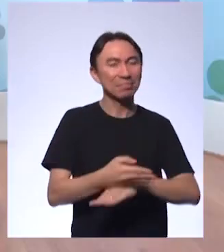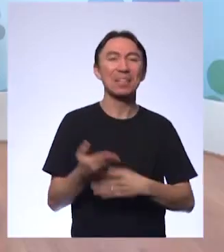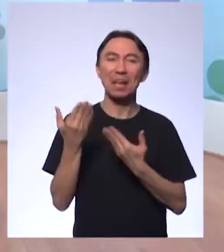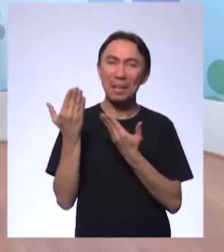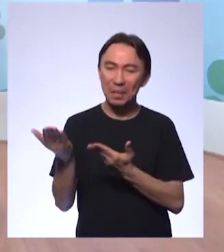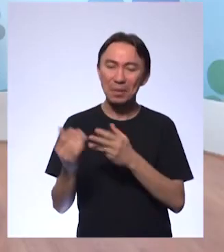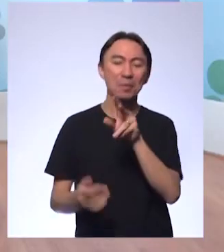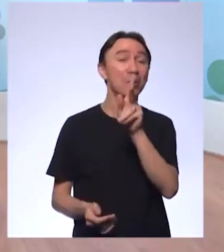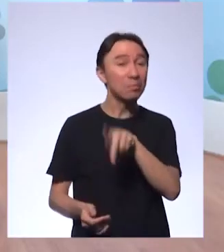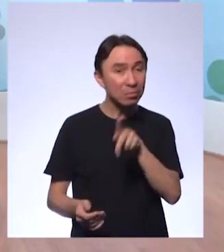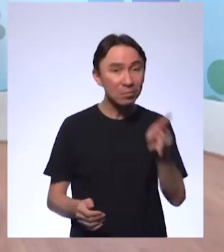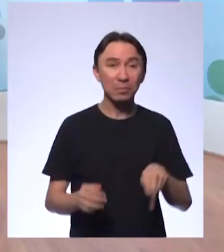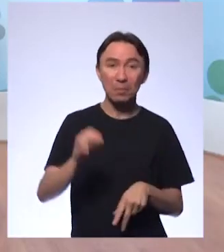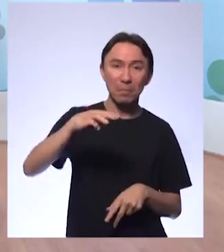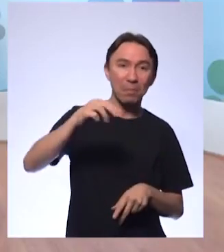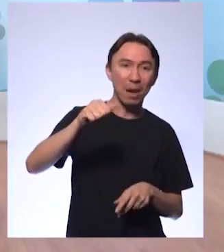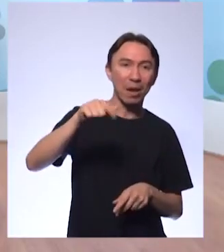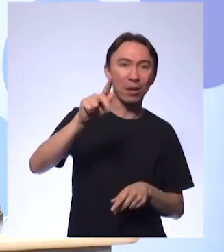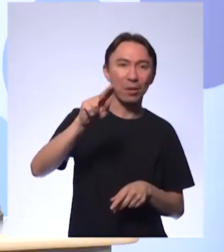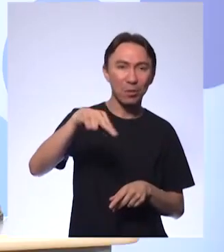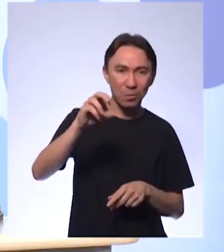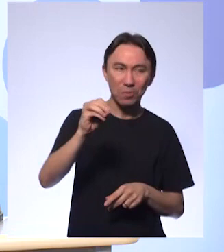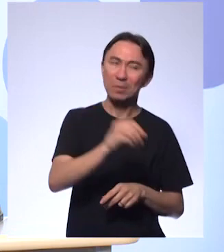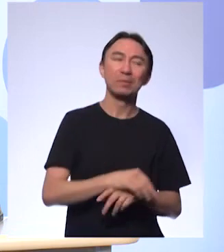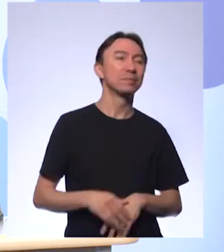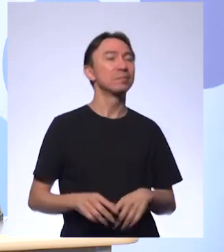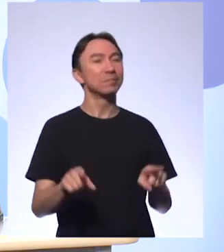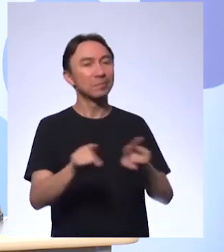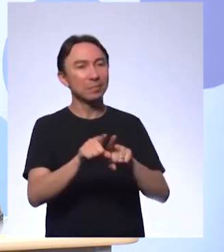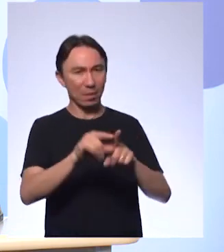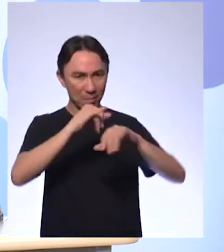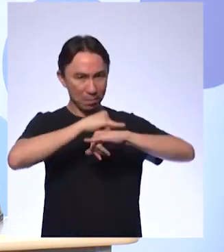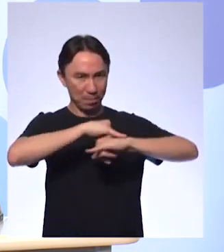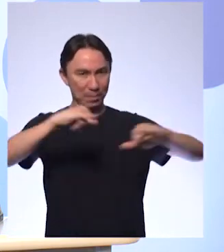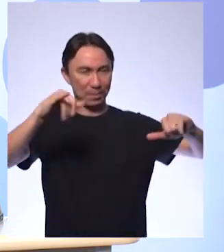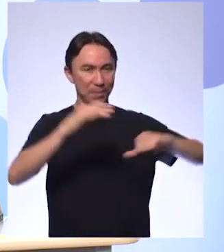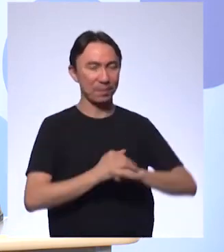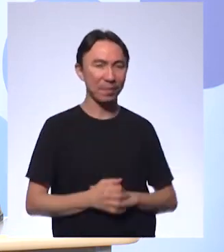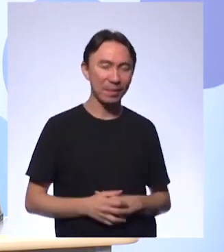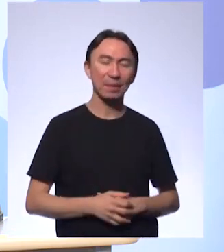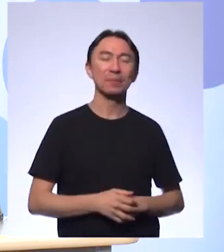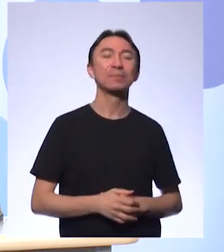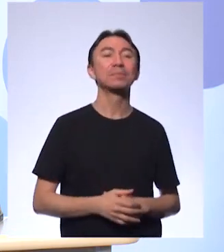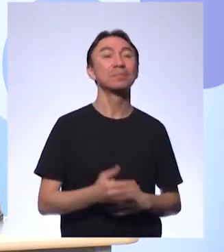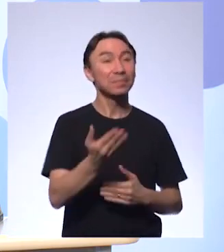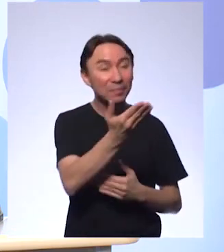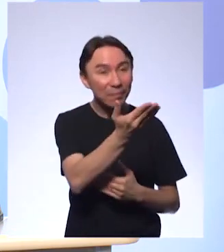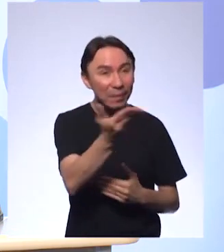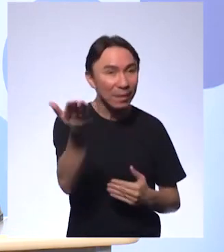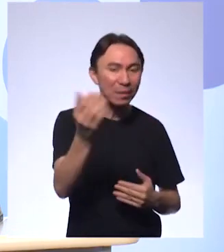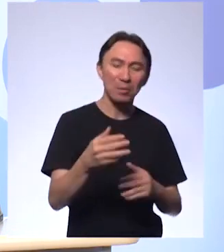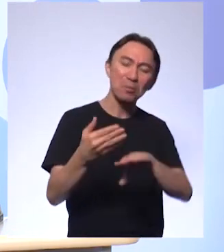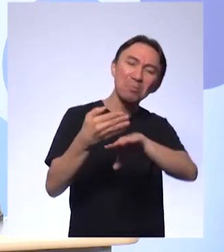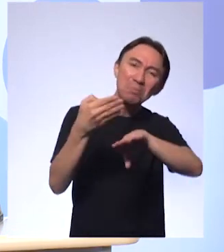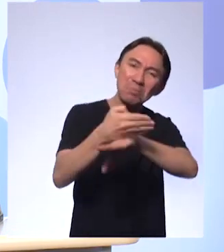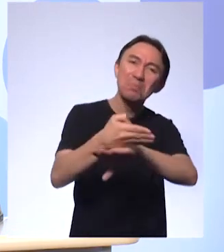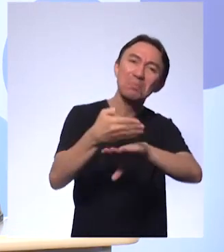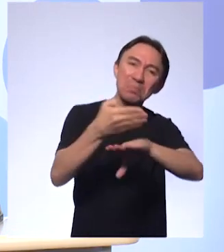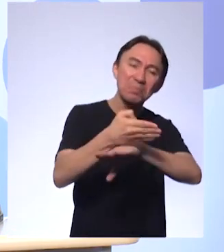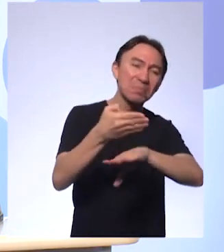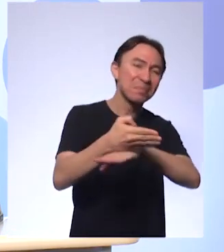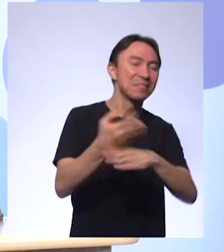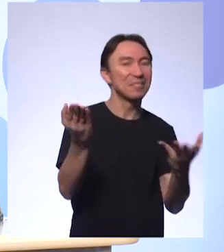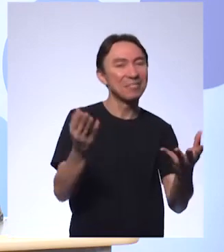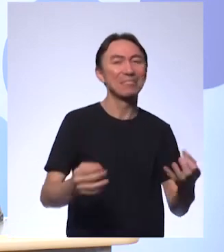encerrar aí com um recadinho é um abraço aqui para o pessoal que está colocando aqui as participações aqui a gente